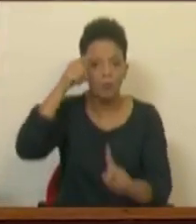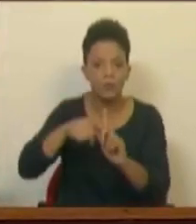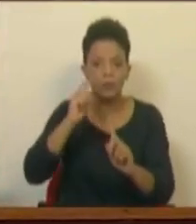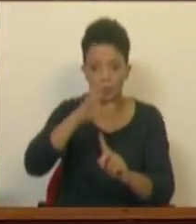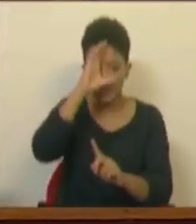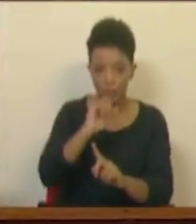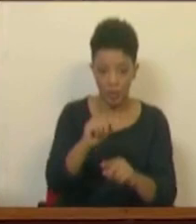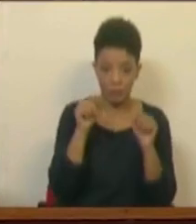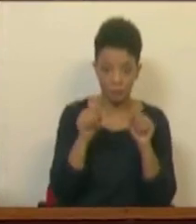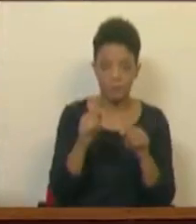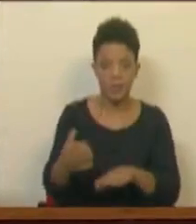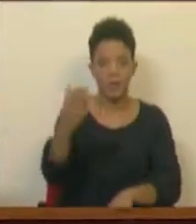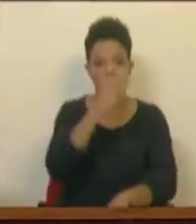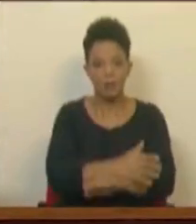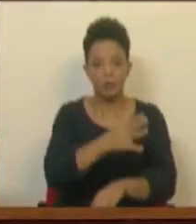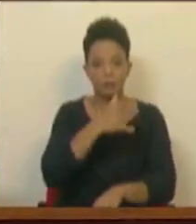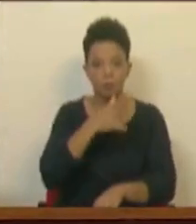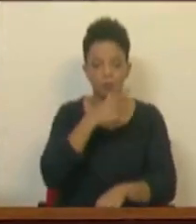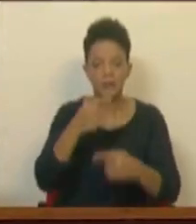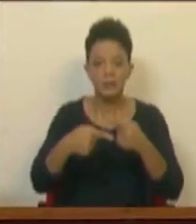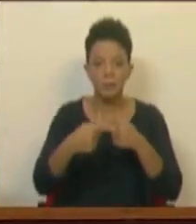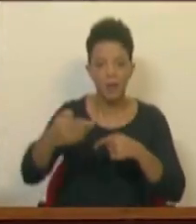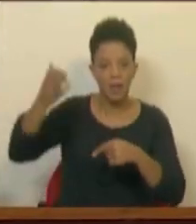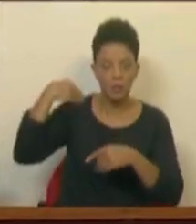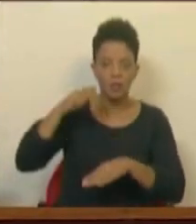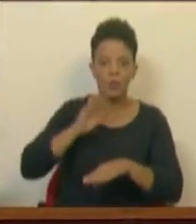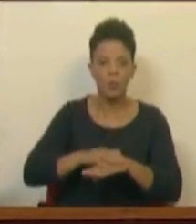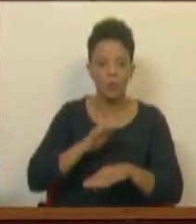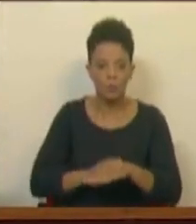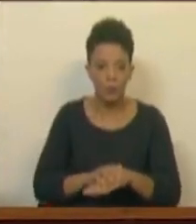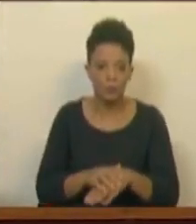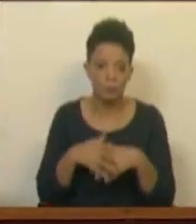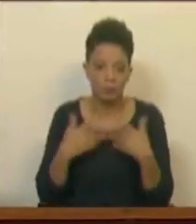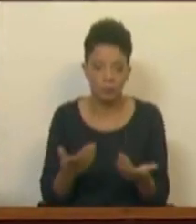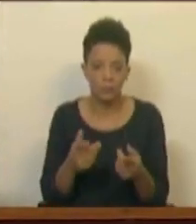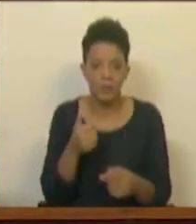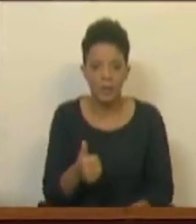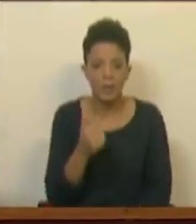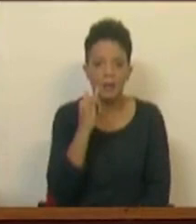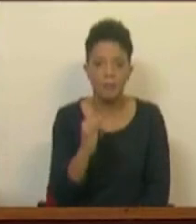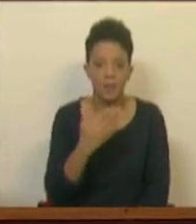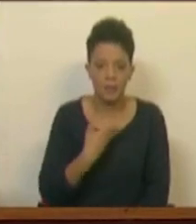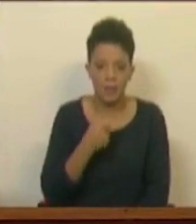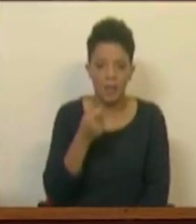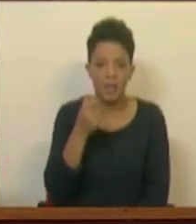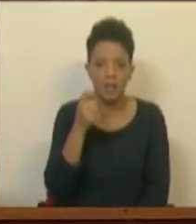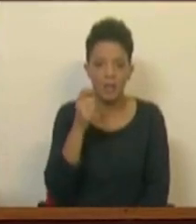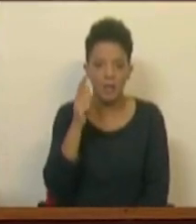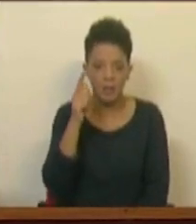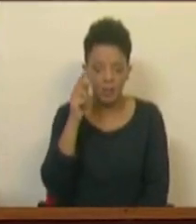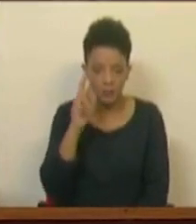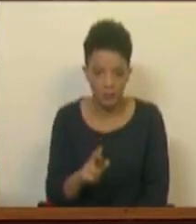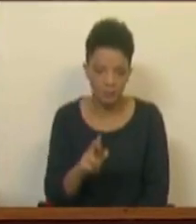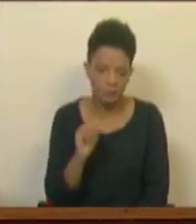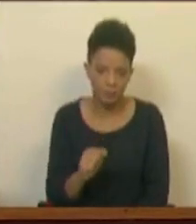ao Estado e foi antes apresentada há semanas como sendo no fundo o BIDEX, o Simplex do BIDEX, porque é